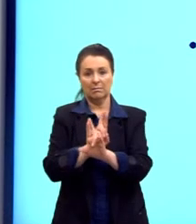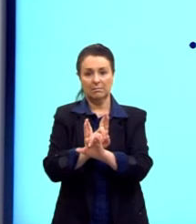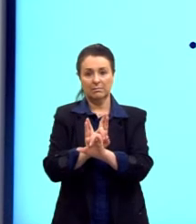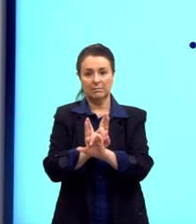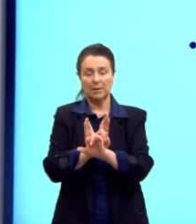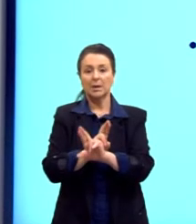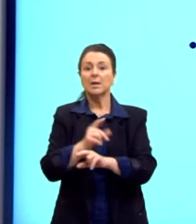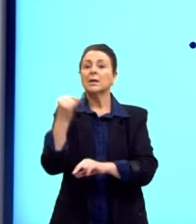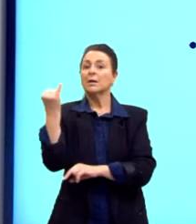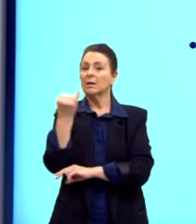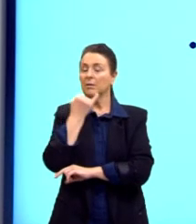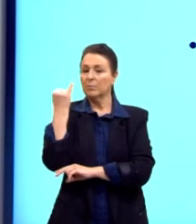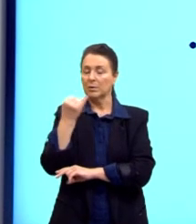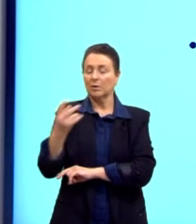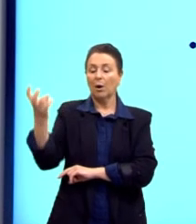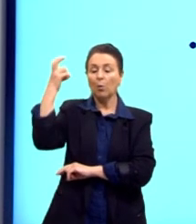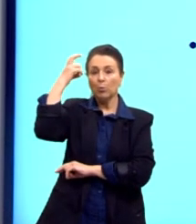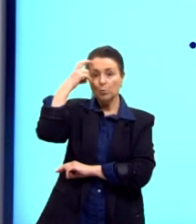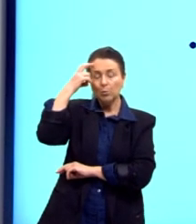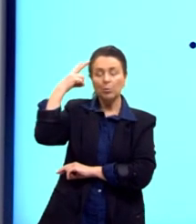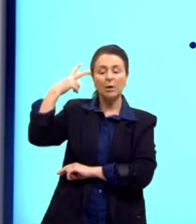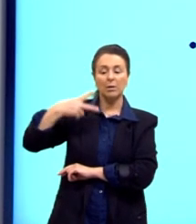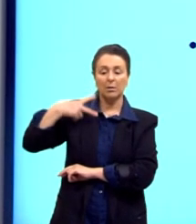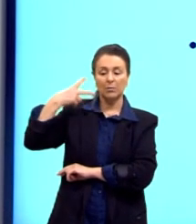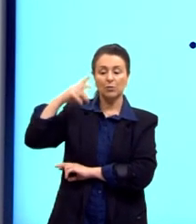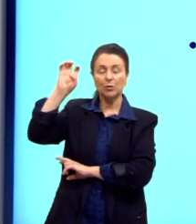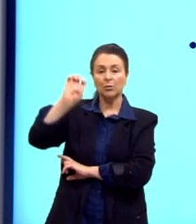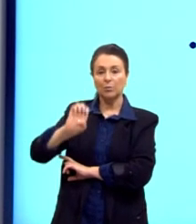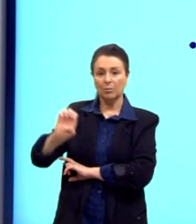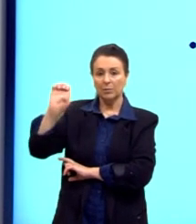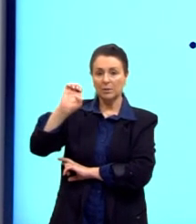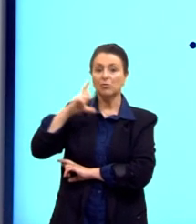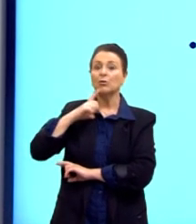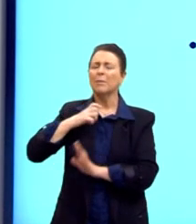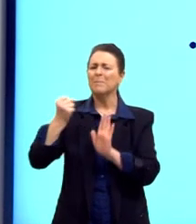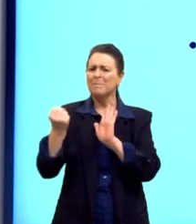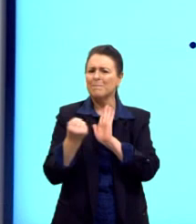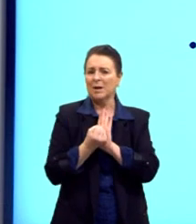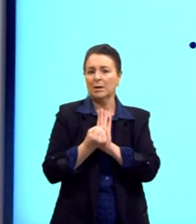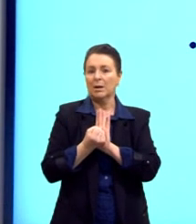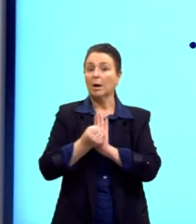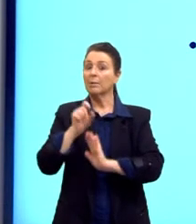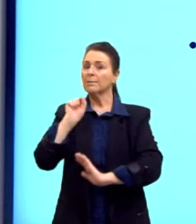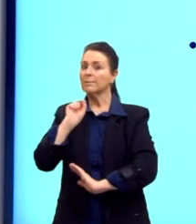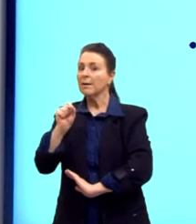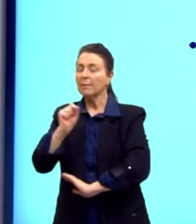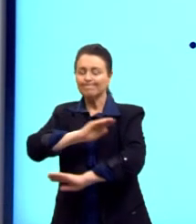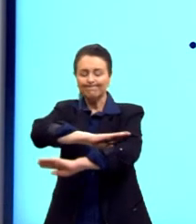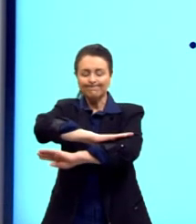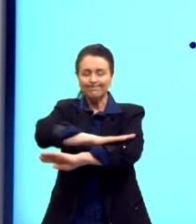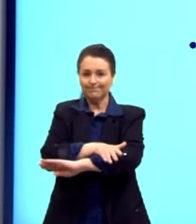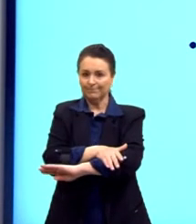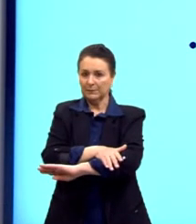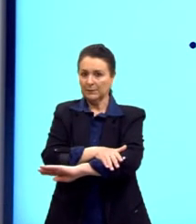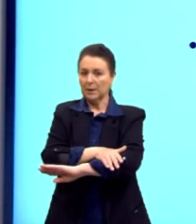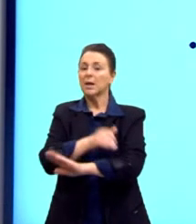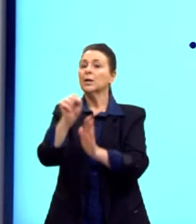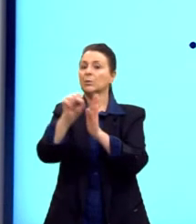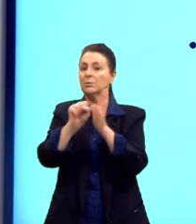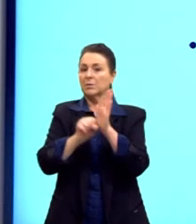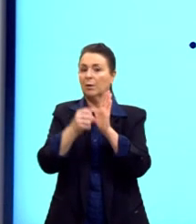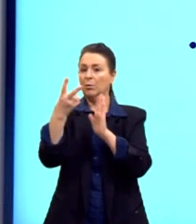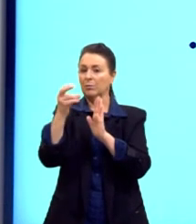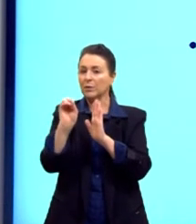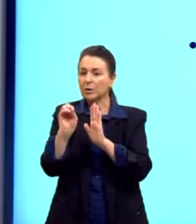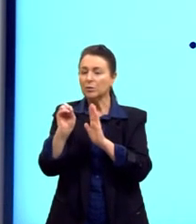E, ressaltar isso, né, a cultura e política europeia estavam marcadas pelo racismo. E isso não é só do século XX, isso vem